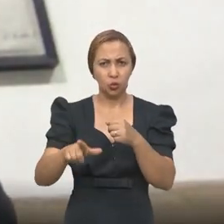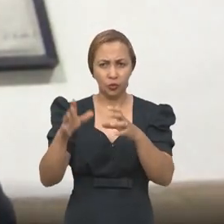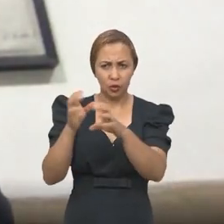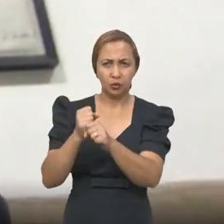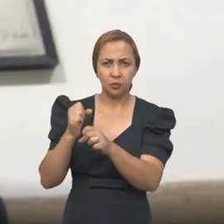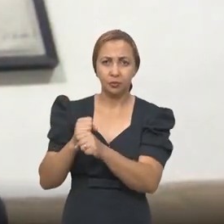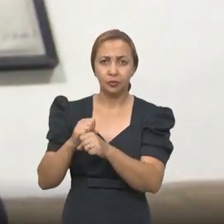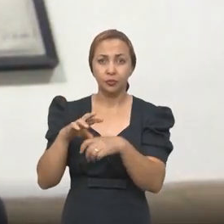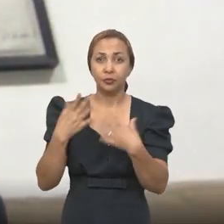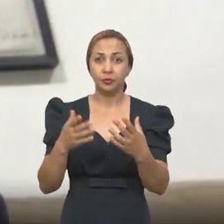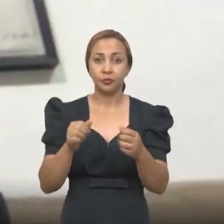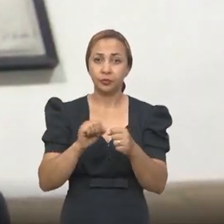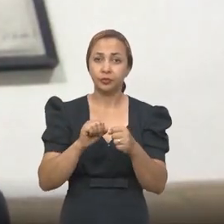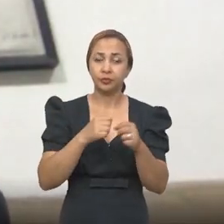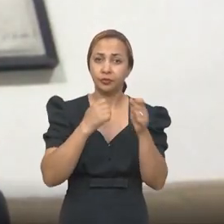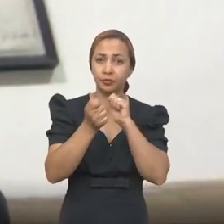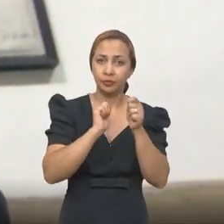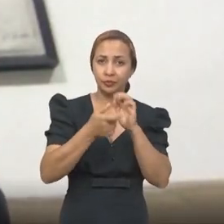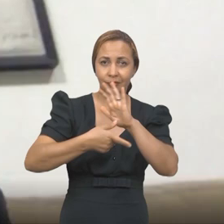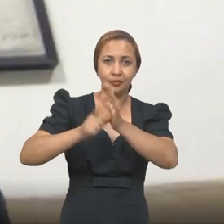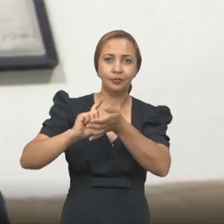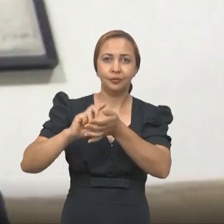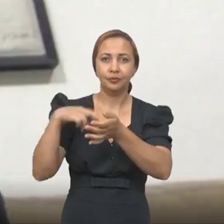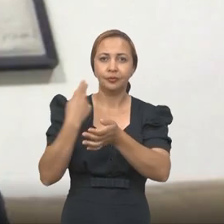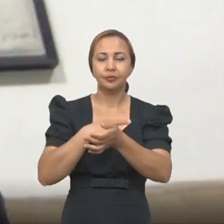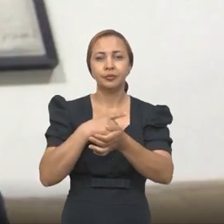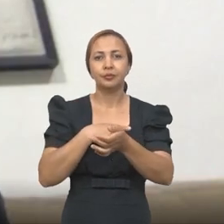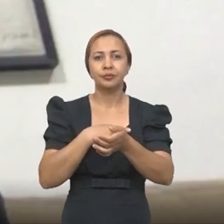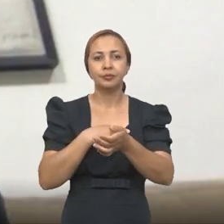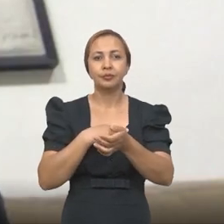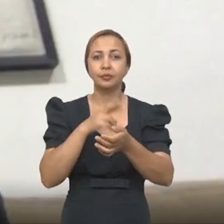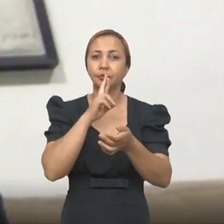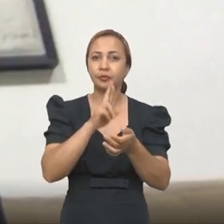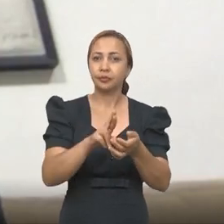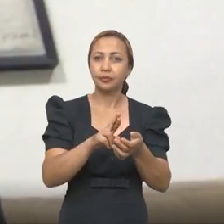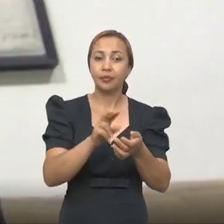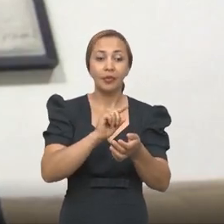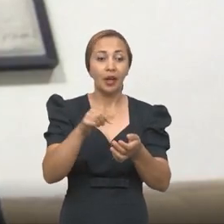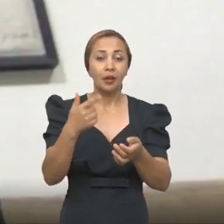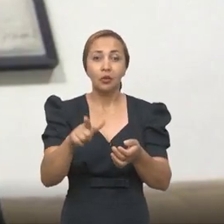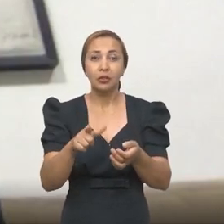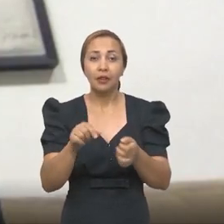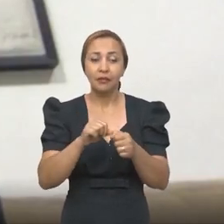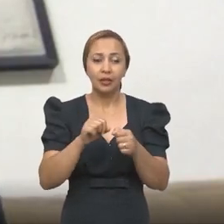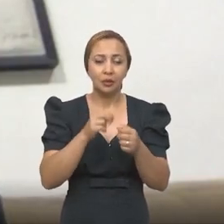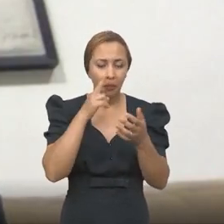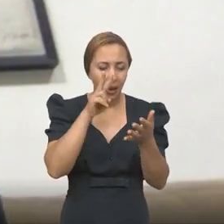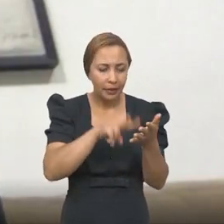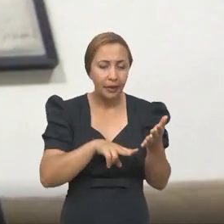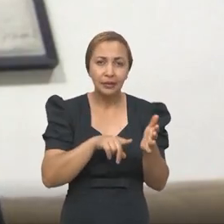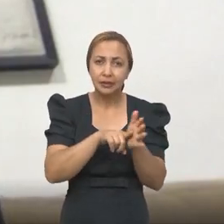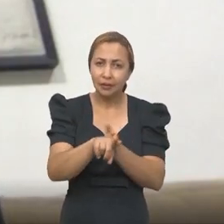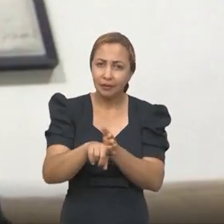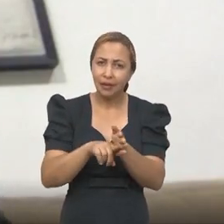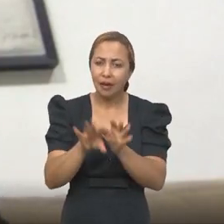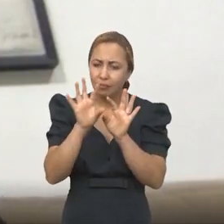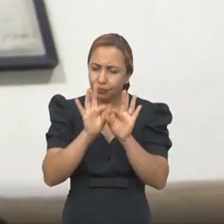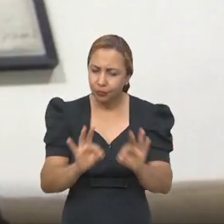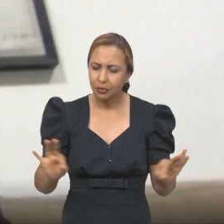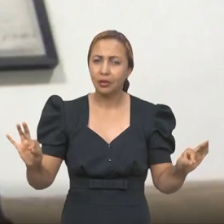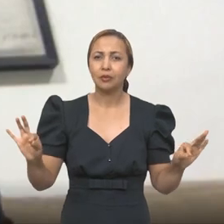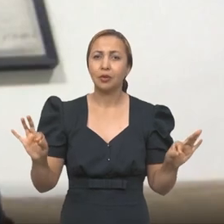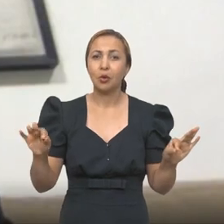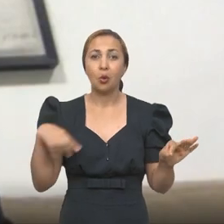quando vocês me entrevistaram antes, a gente estava com os resultados preliminares sem fazer uma análise mais afinada.